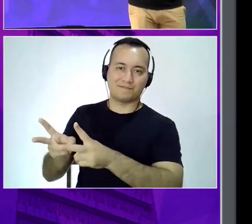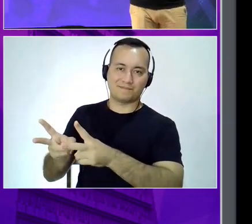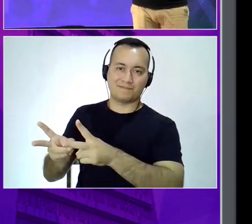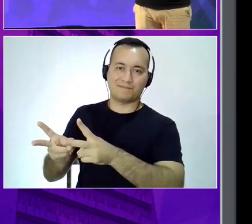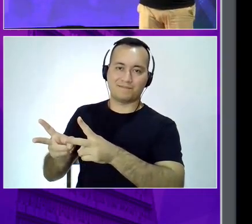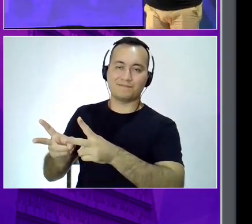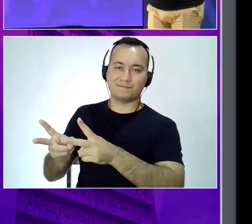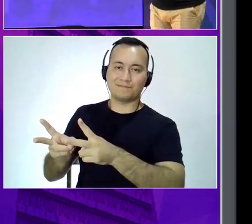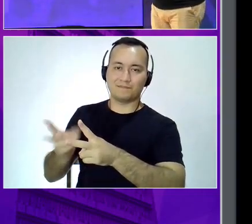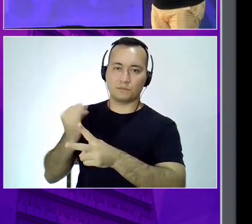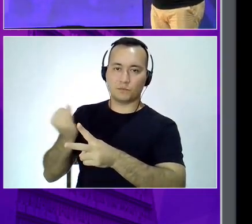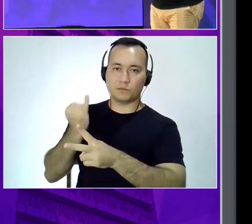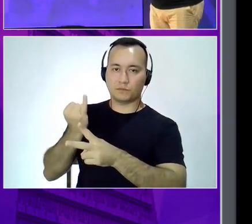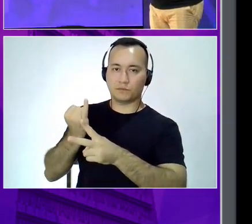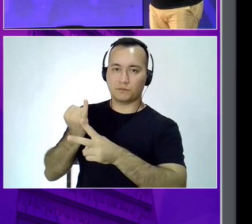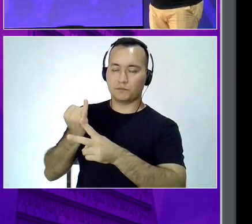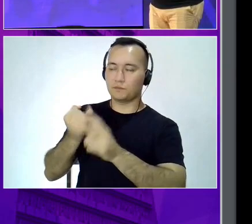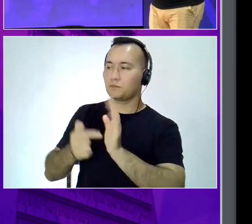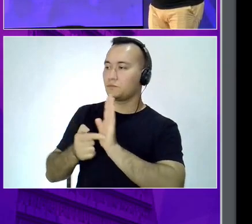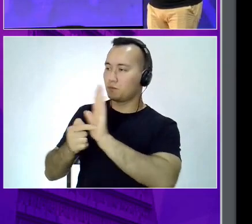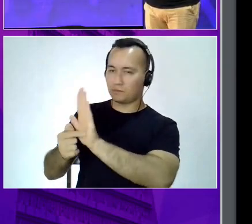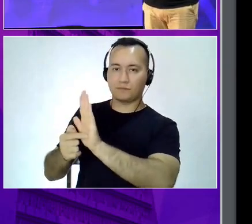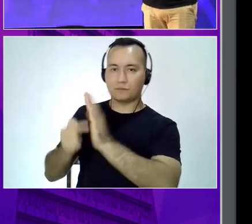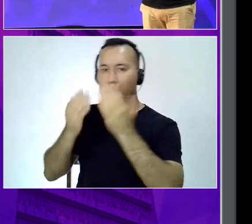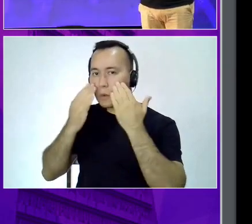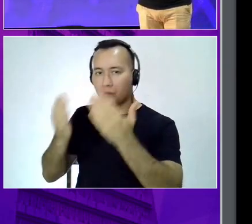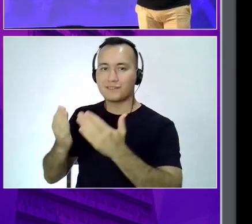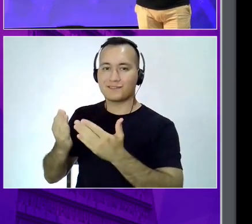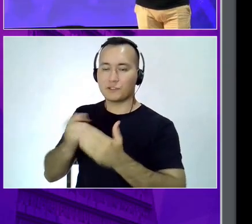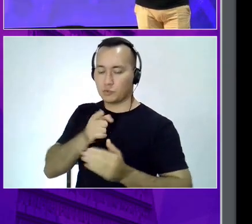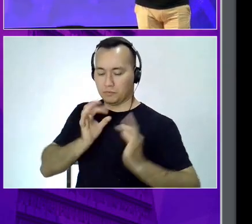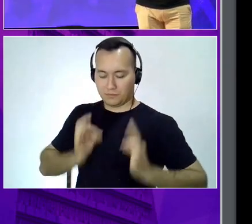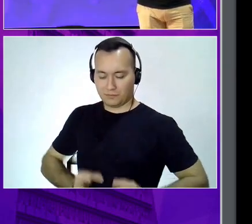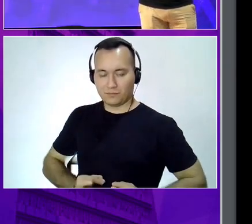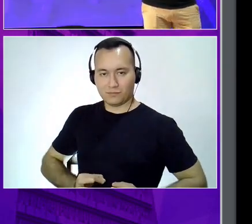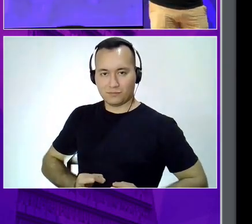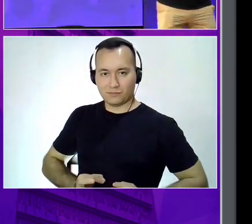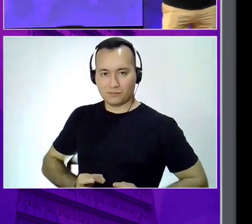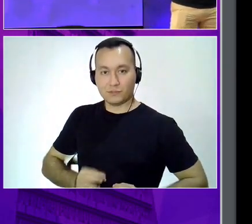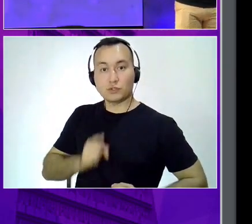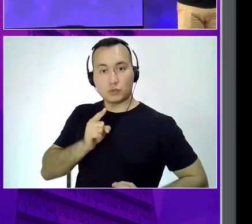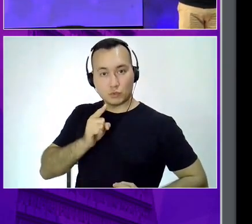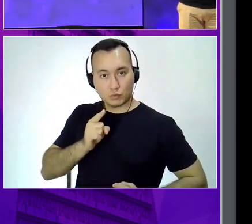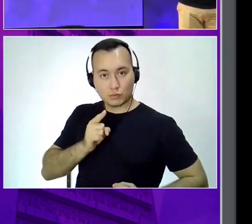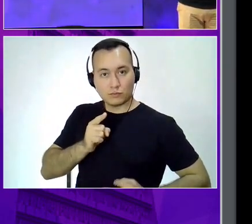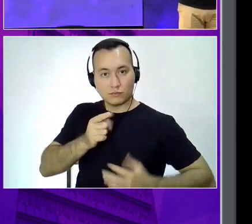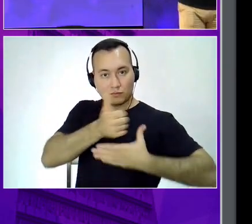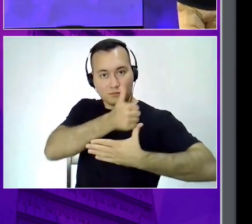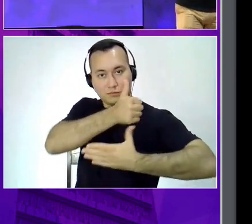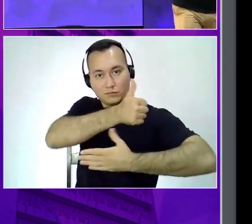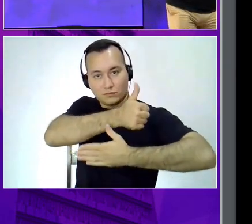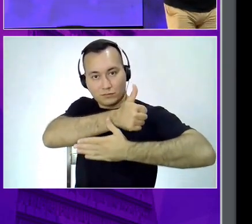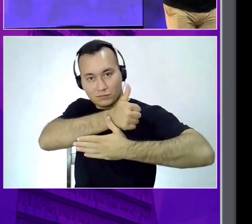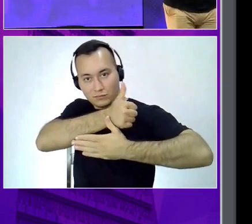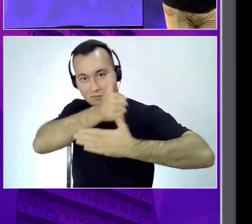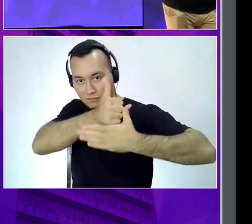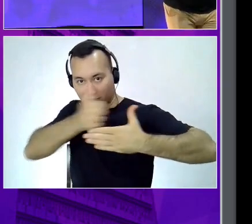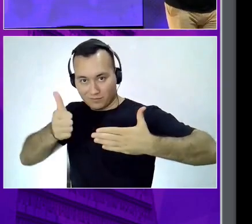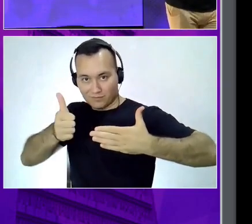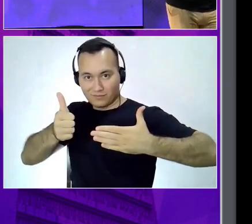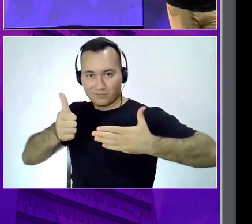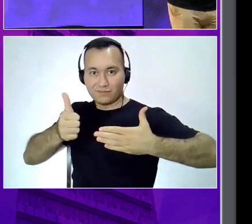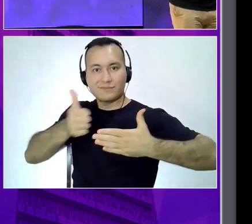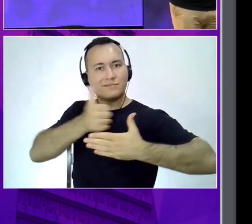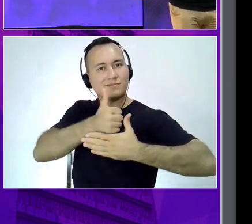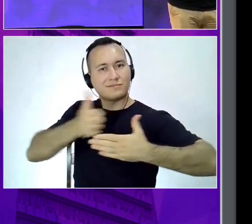e sendo íntegro. E para ajudar vocês hoje, a gente já tem que começar aqui, numa palestra não pode ser só blá blá blá, a